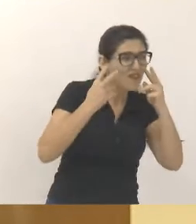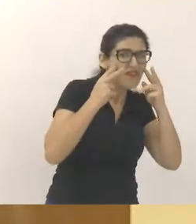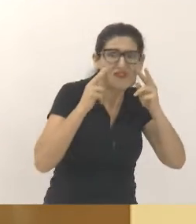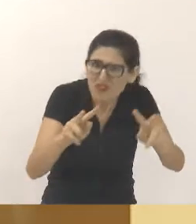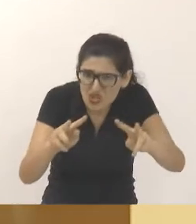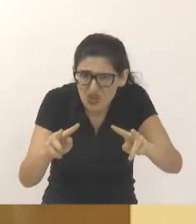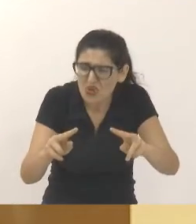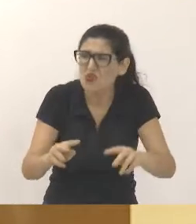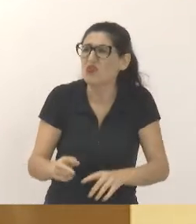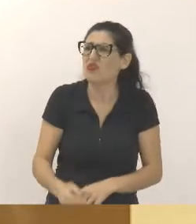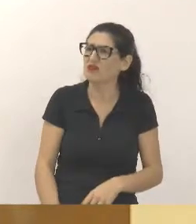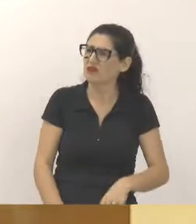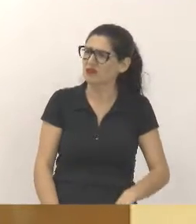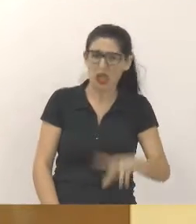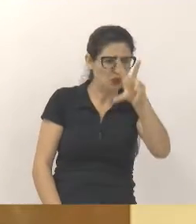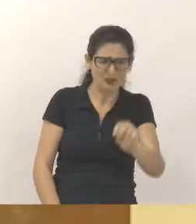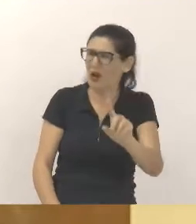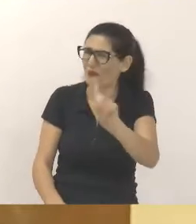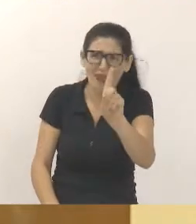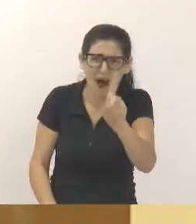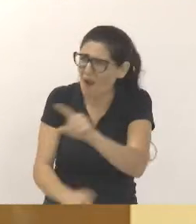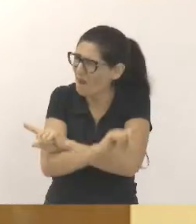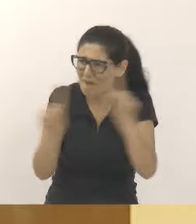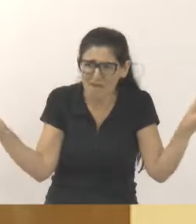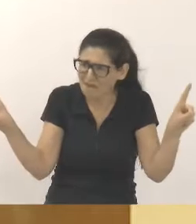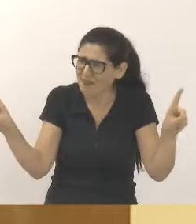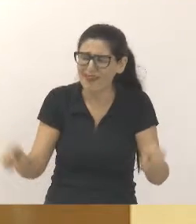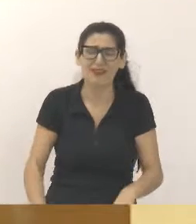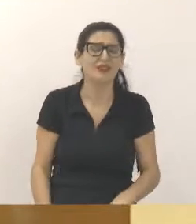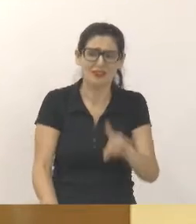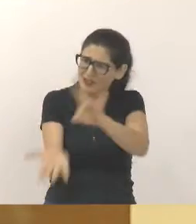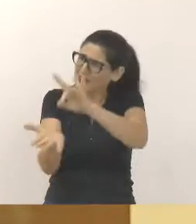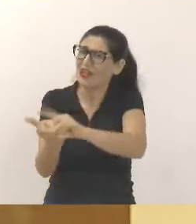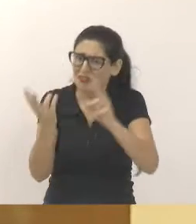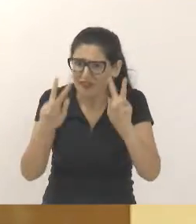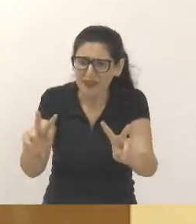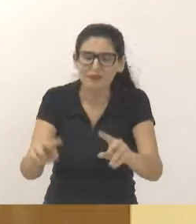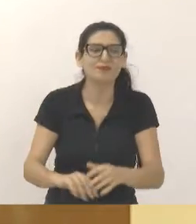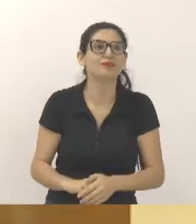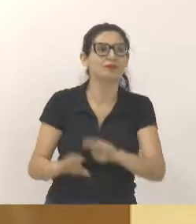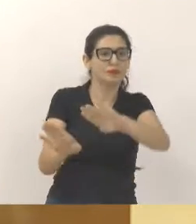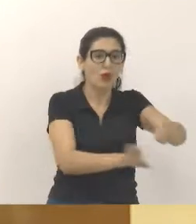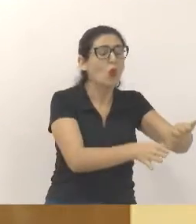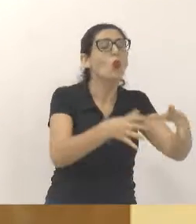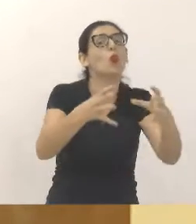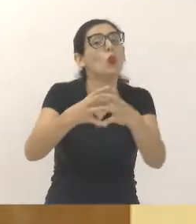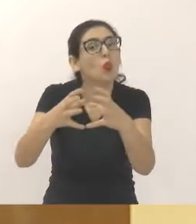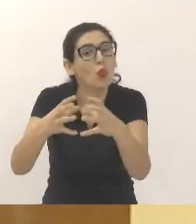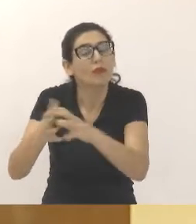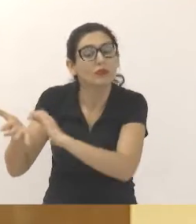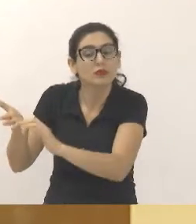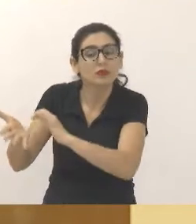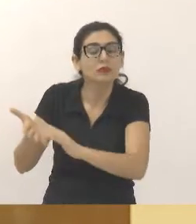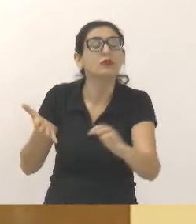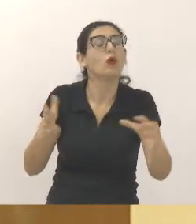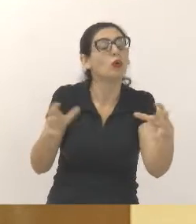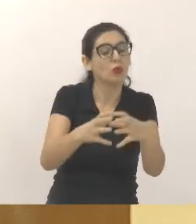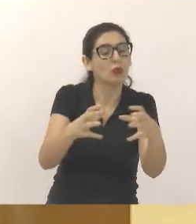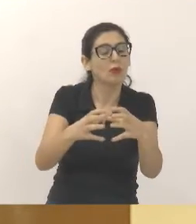eu gostaria que na próxima vistoria, que a comissão de cidadania e a comissão de saúde, e aí,